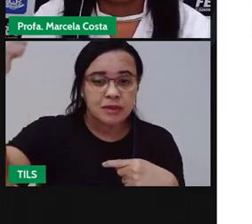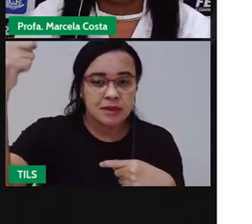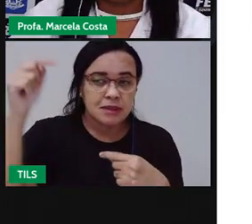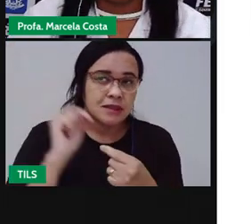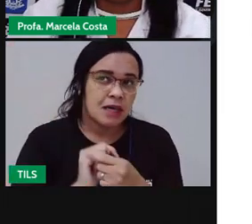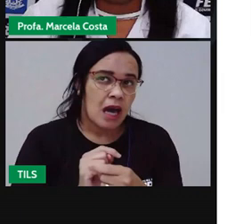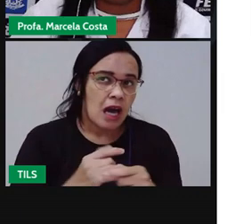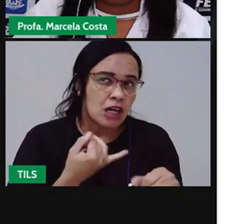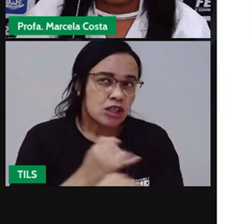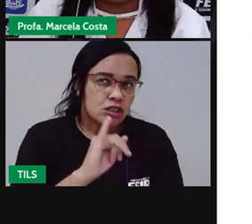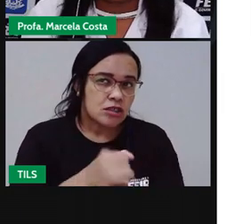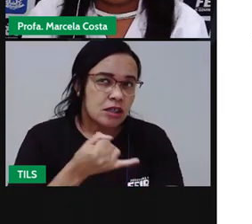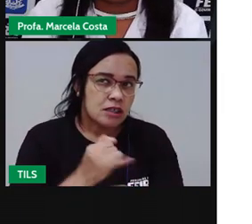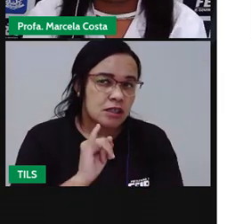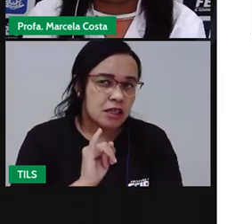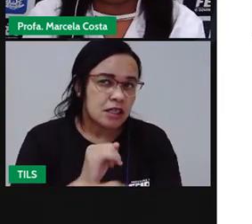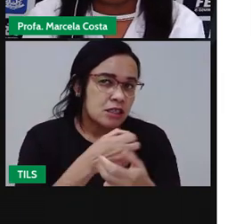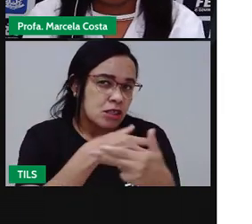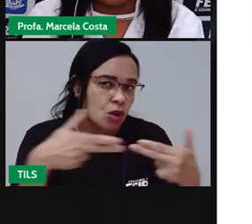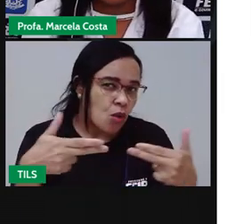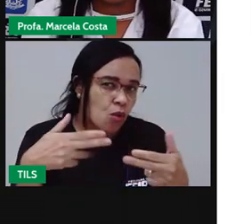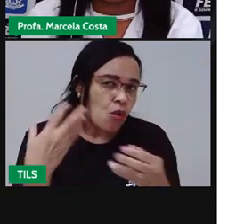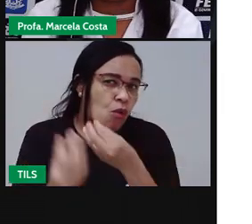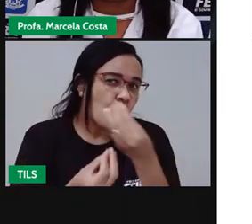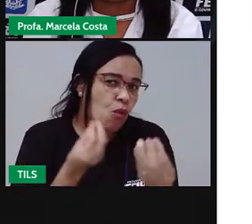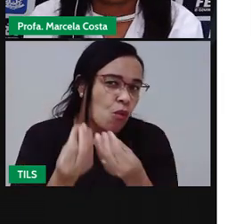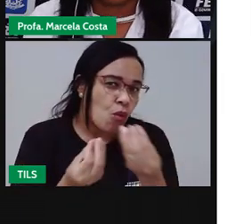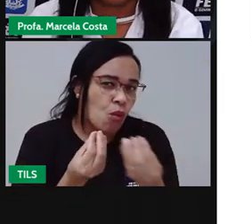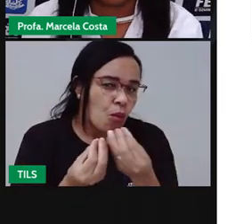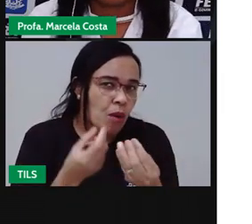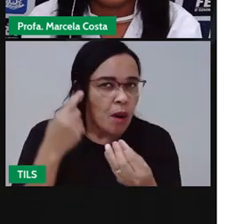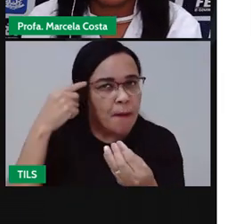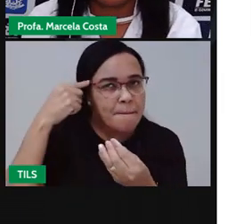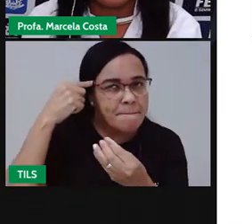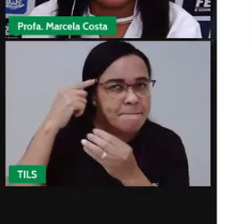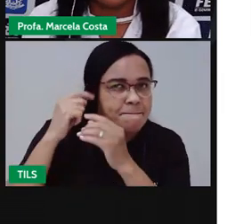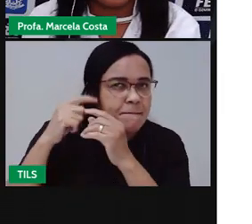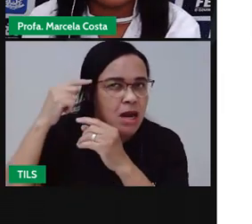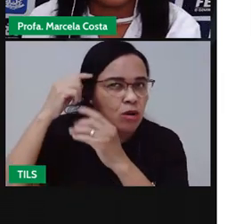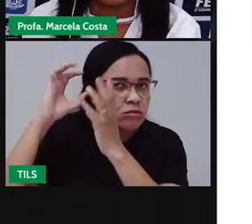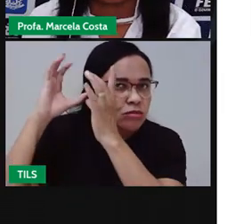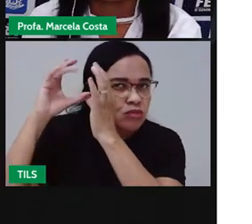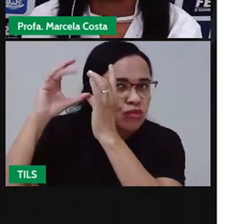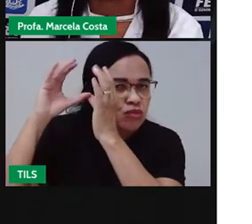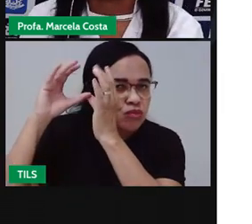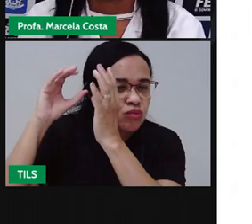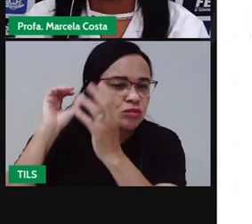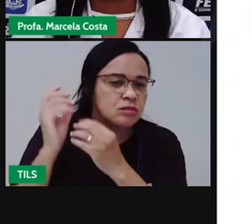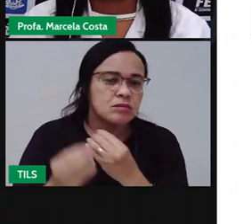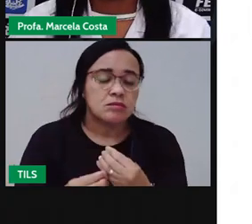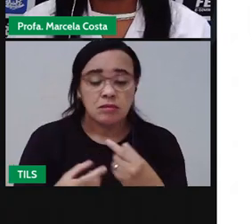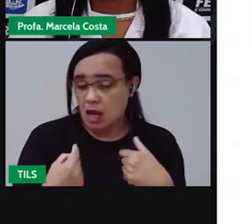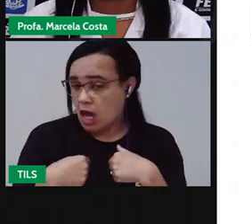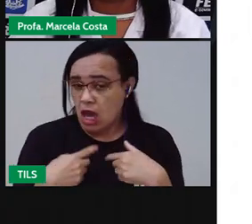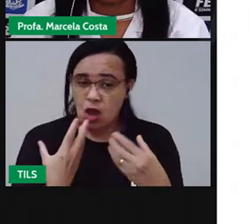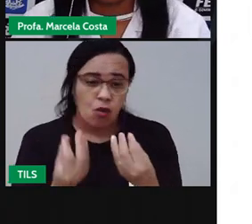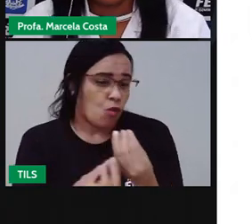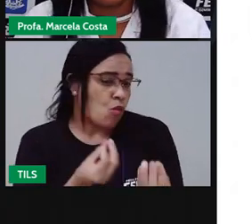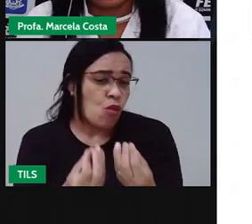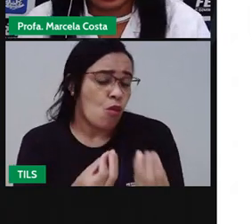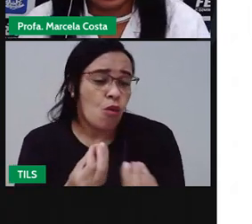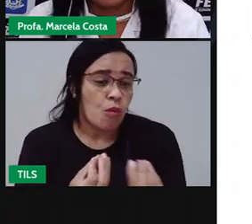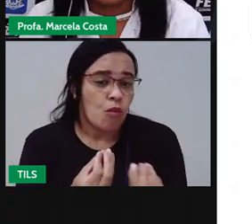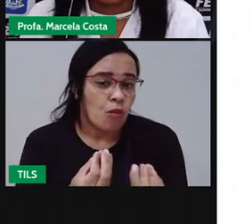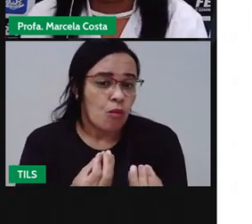precisar usar o raciocínio lógico para resolver essas situações. E aí você vai